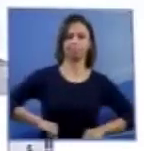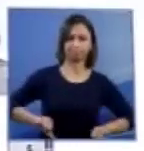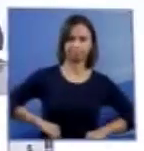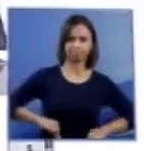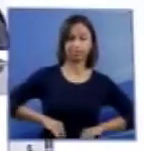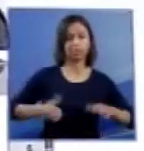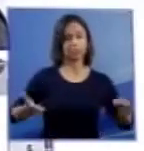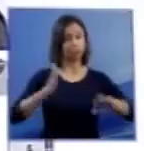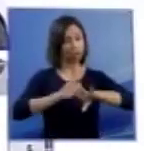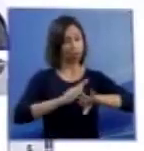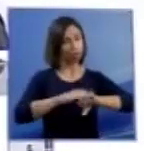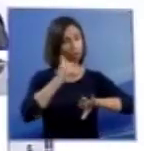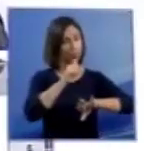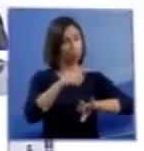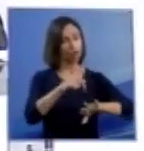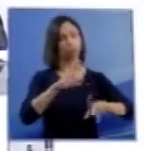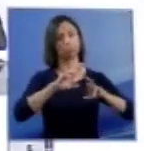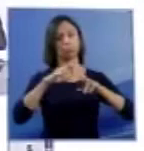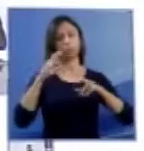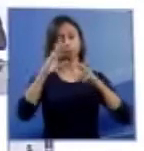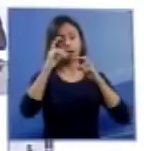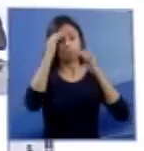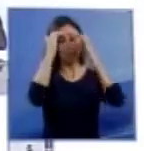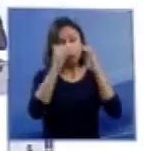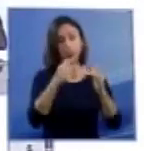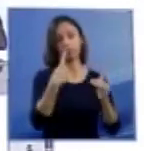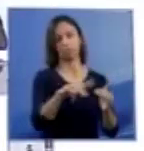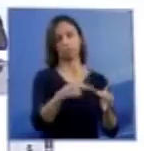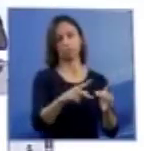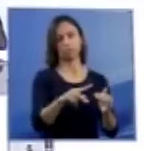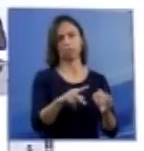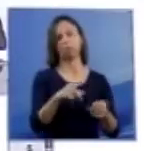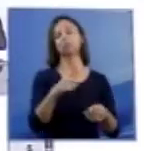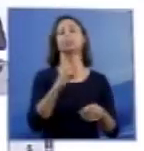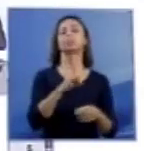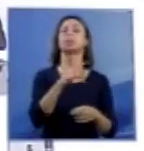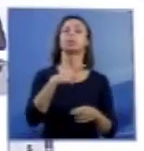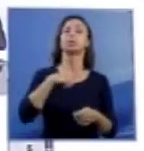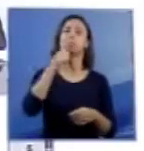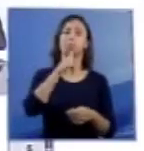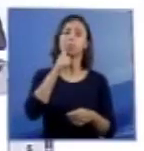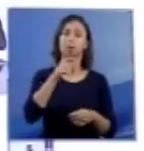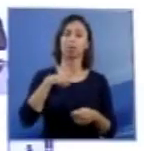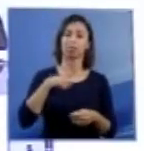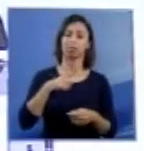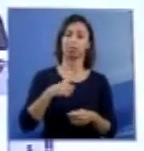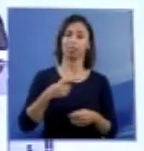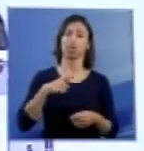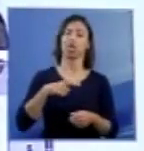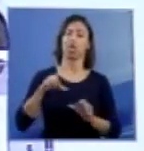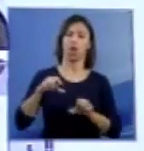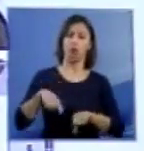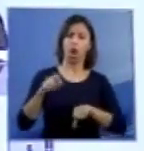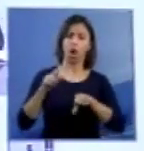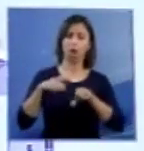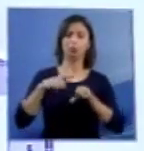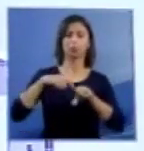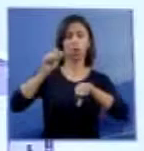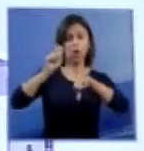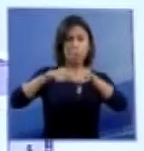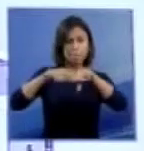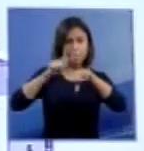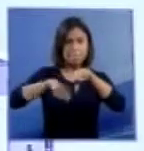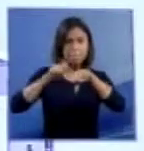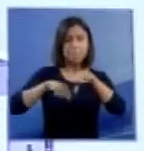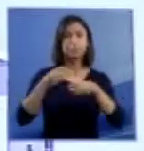em que, por força da lei, a mulher estaria ou está penalizada a carregar durante nove meses alguém que ela